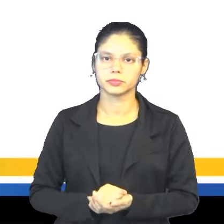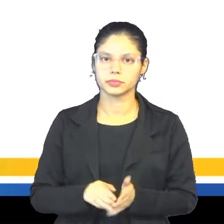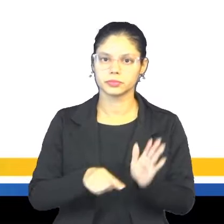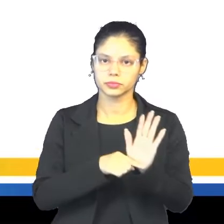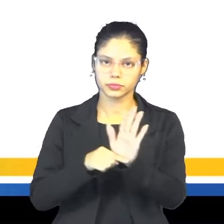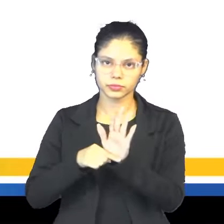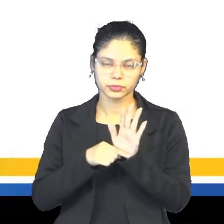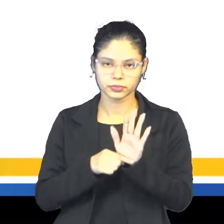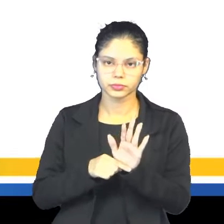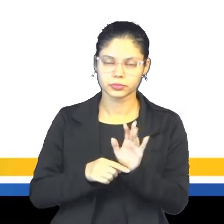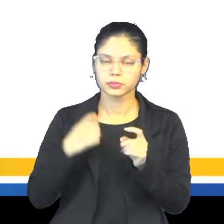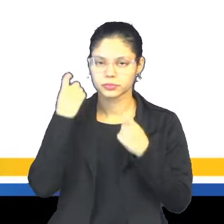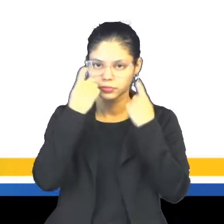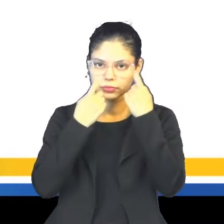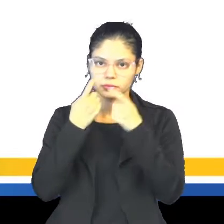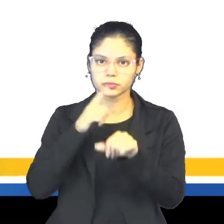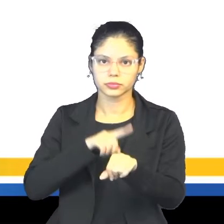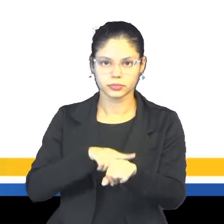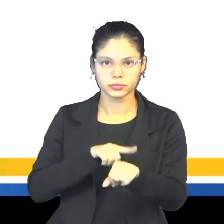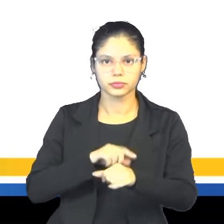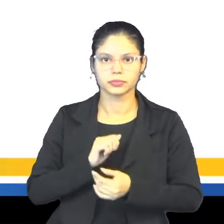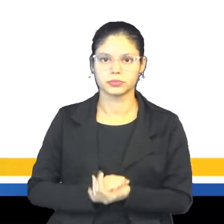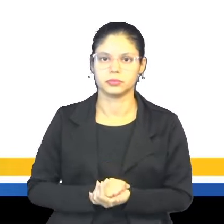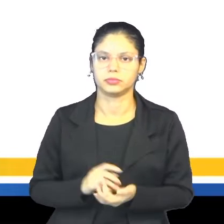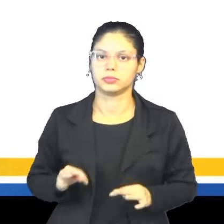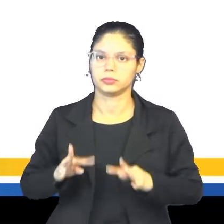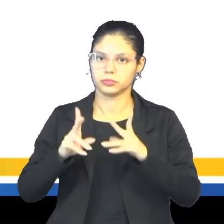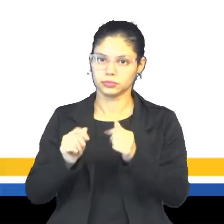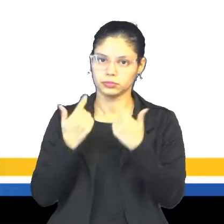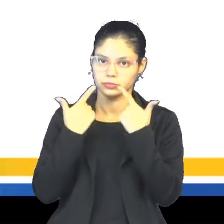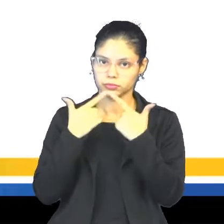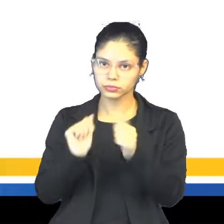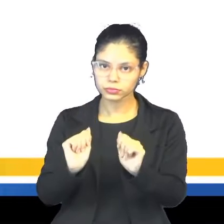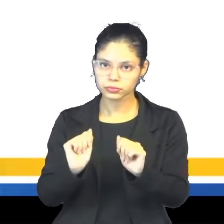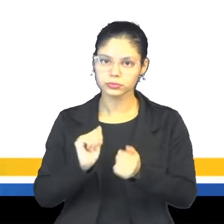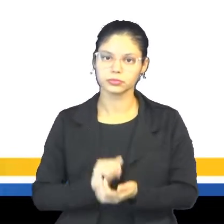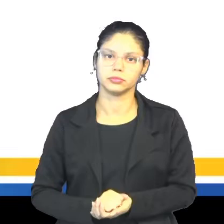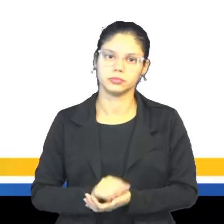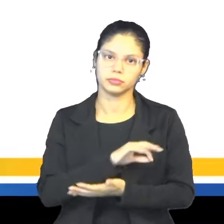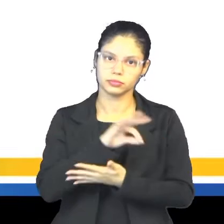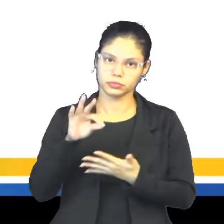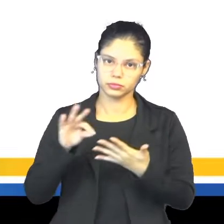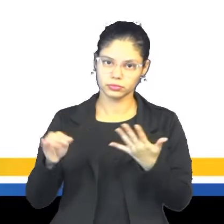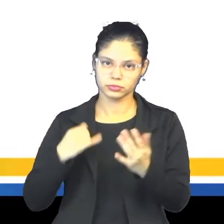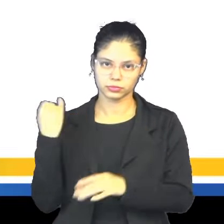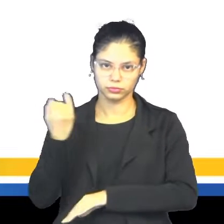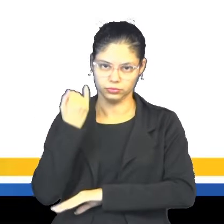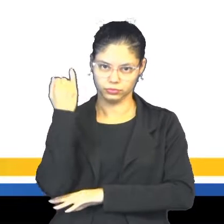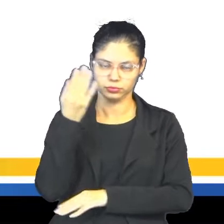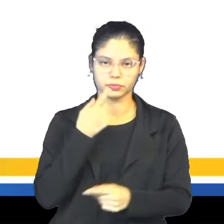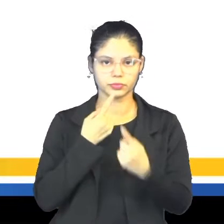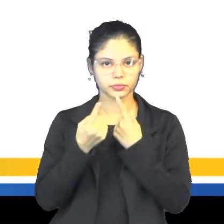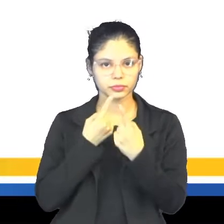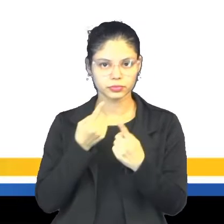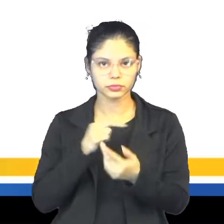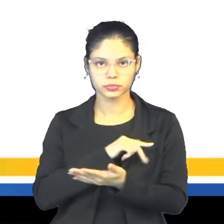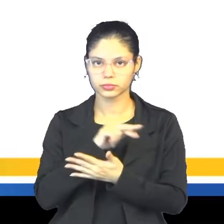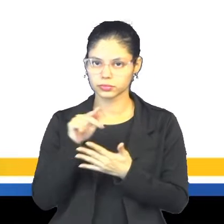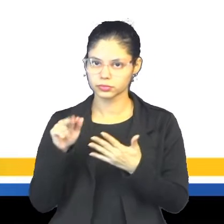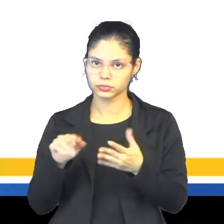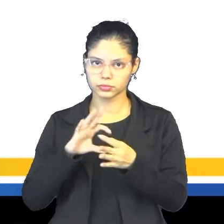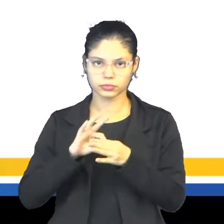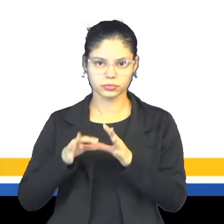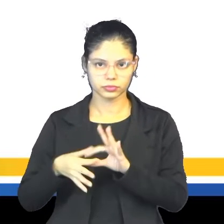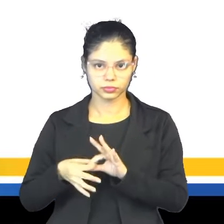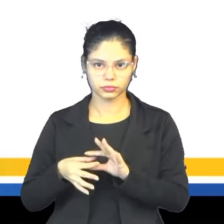referindo às expressões de tempo, em que todas as línguas são elementos fundamentais para a comunicação em diversos